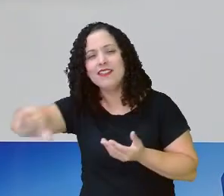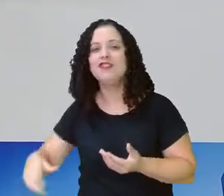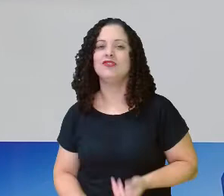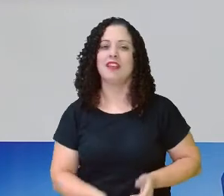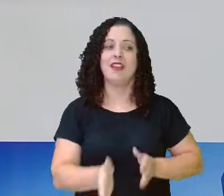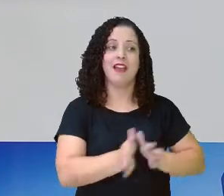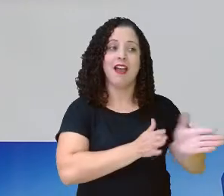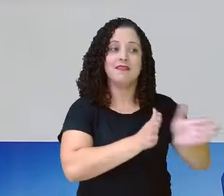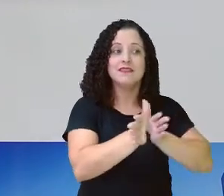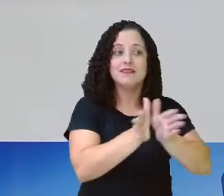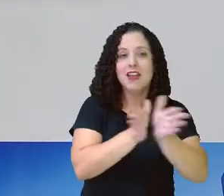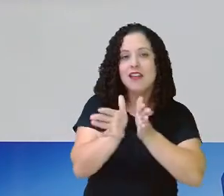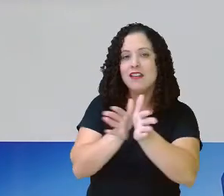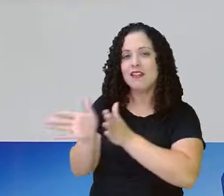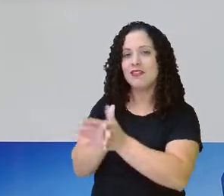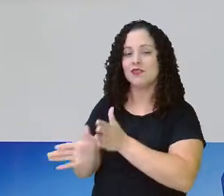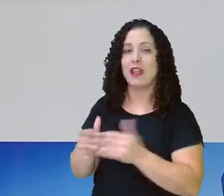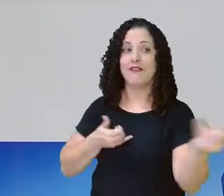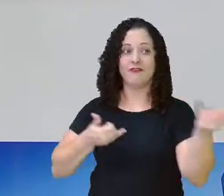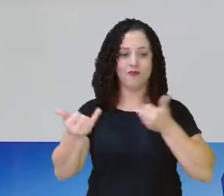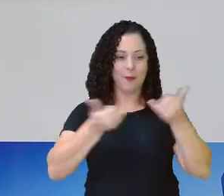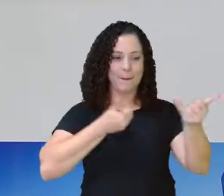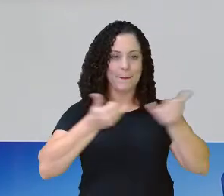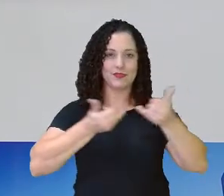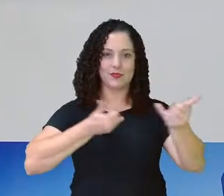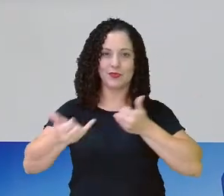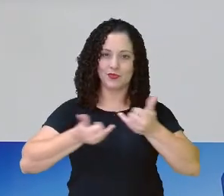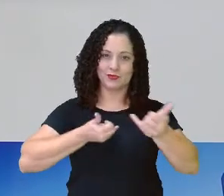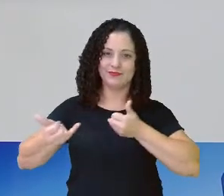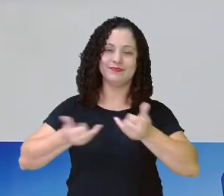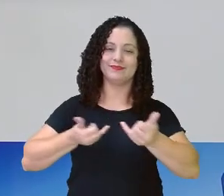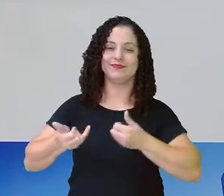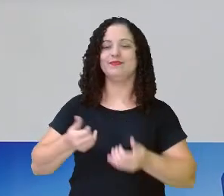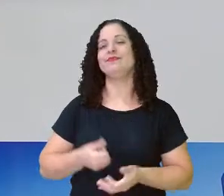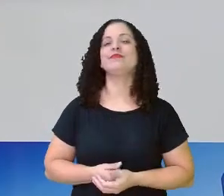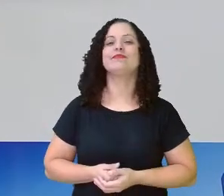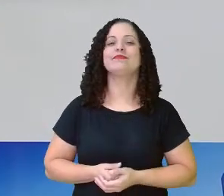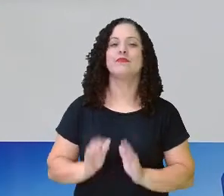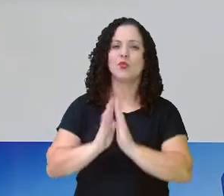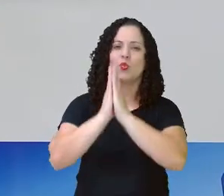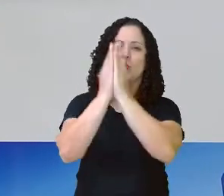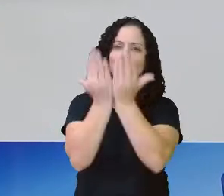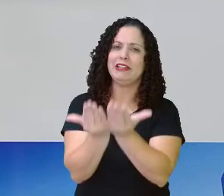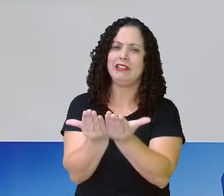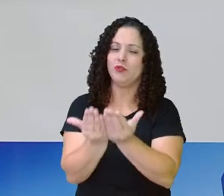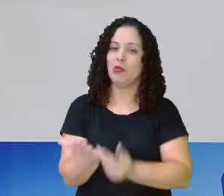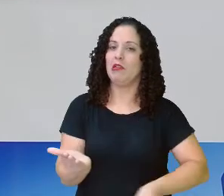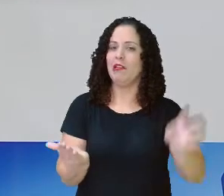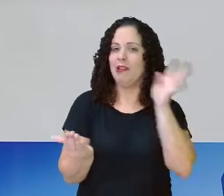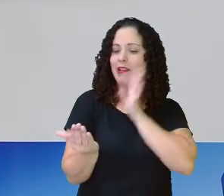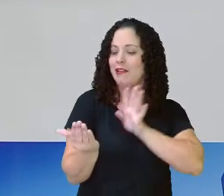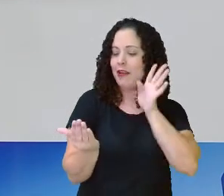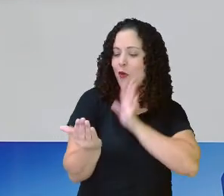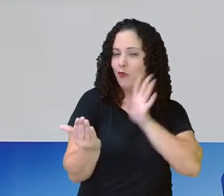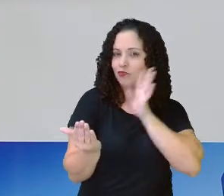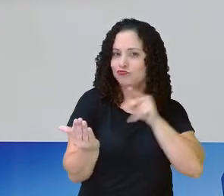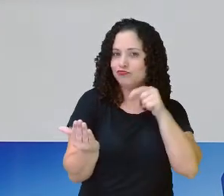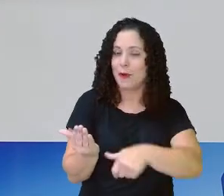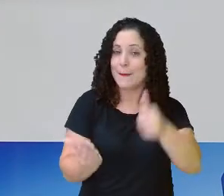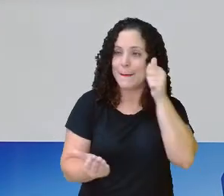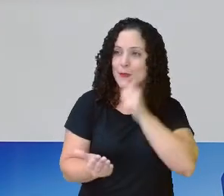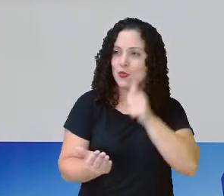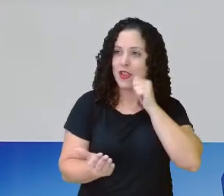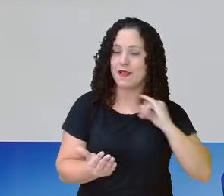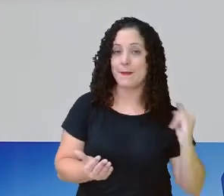às informações que vieram antes de nós através de outras pessoas. Um livro super bacana, de uma mulher